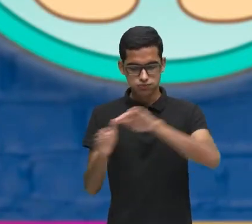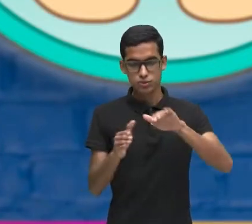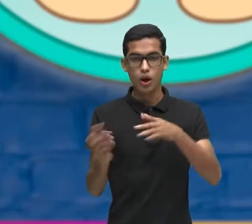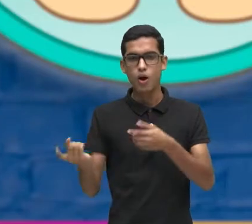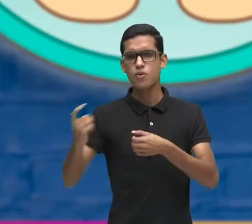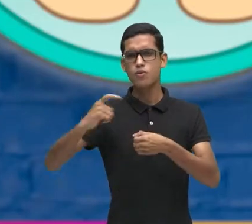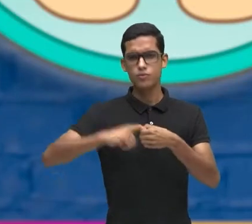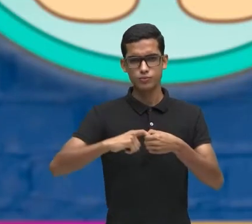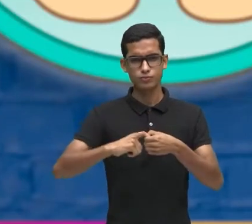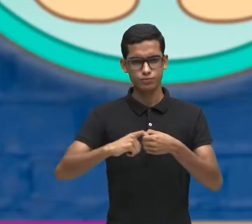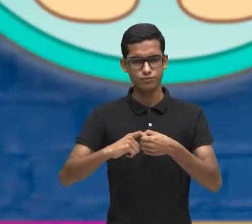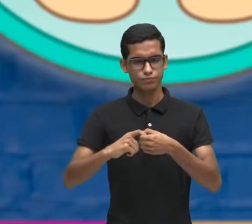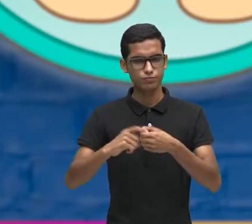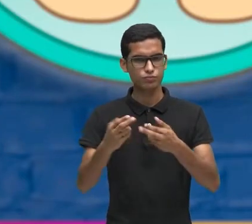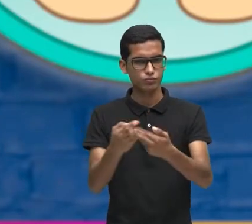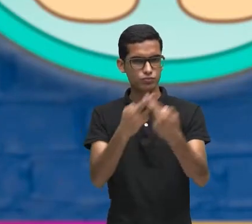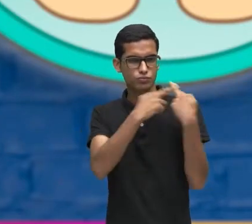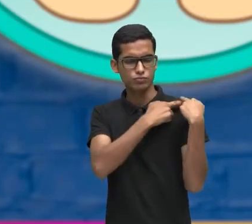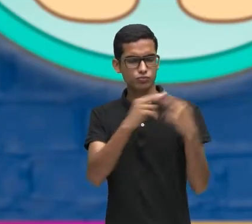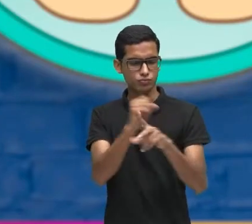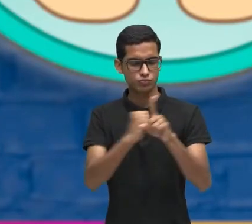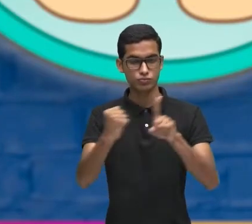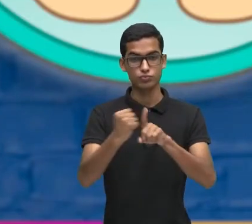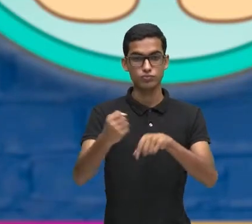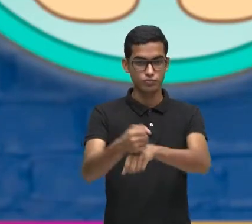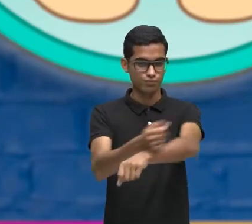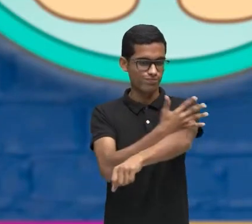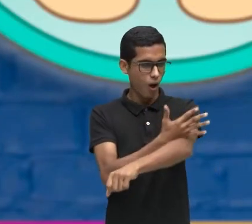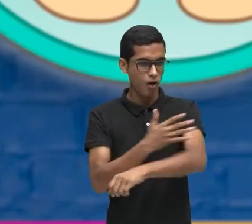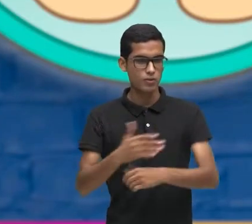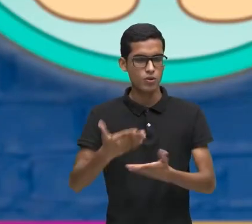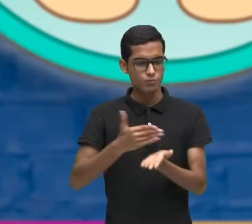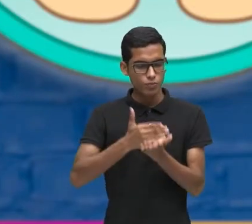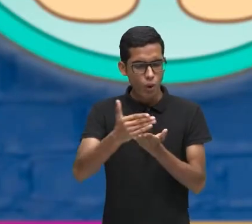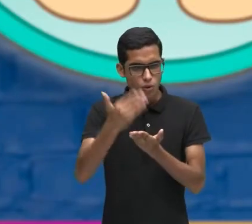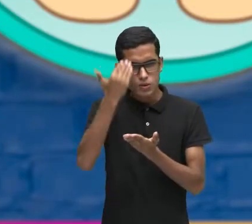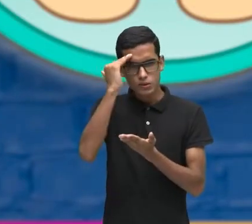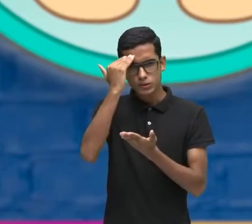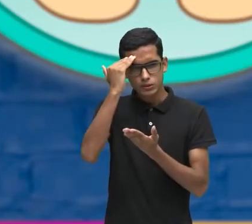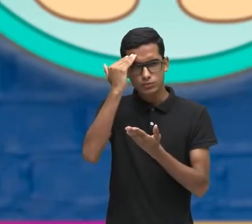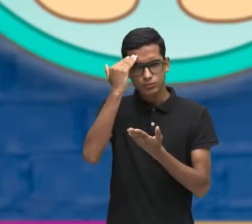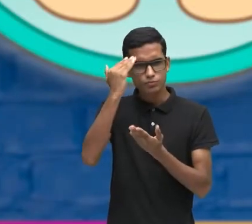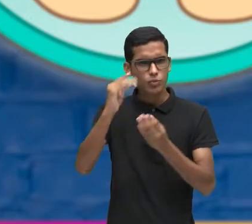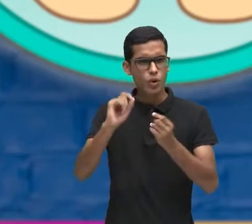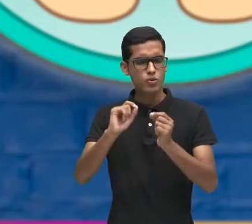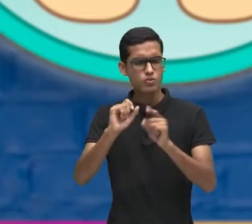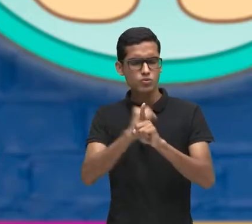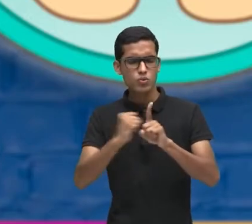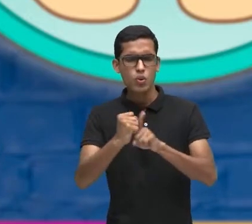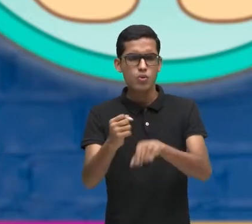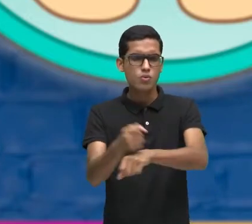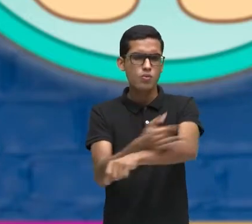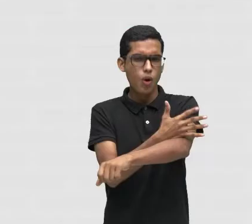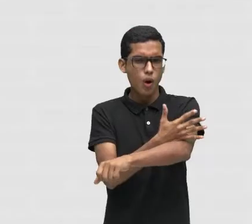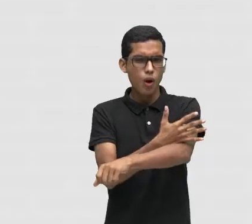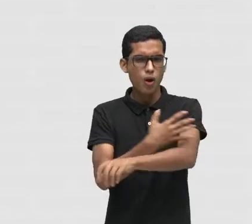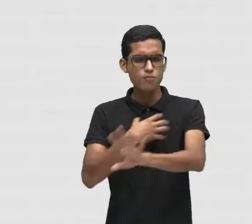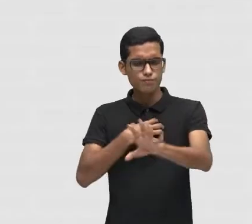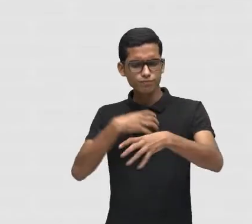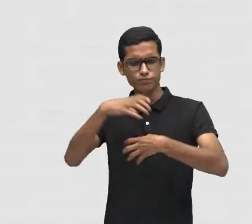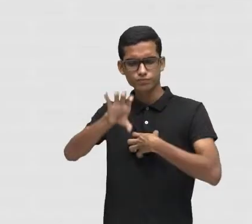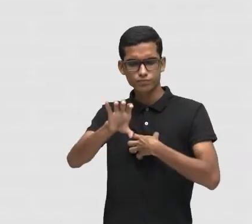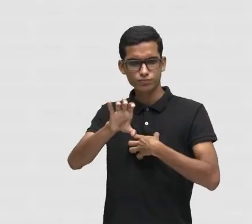as nossas competências Começando a compreensão Sobre a competência Socioemocional Empatia